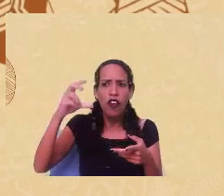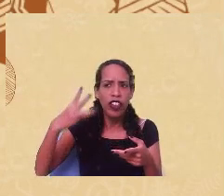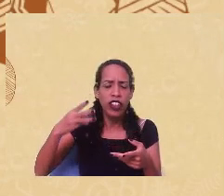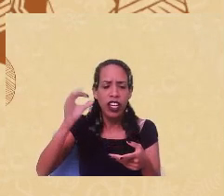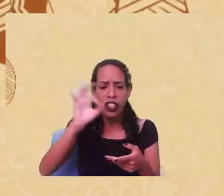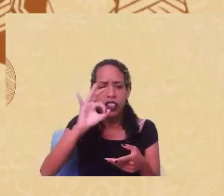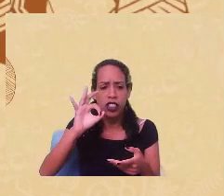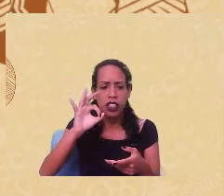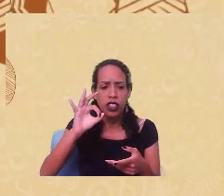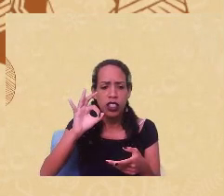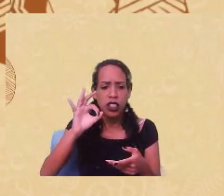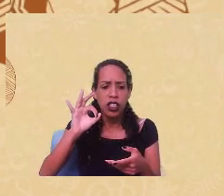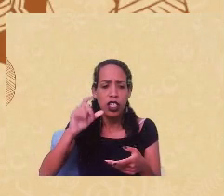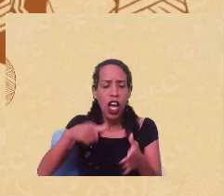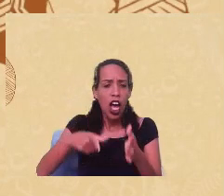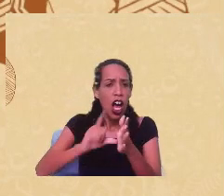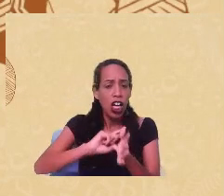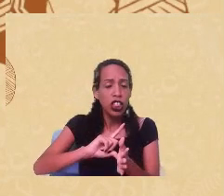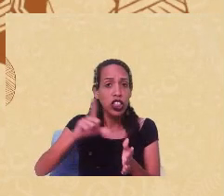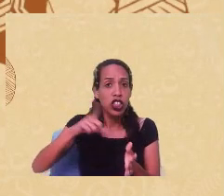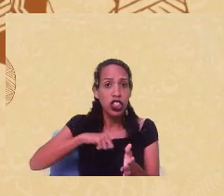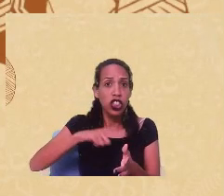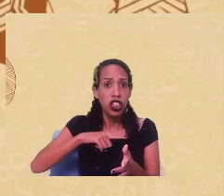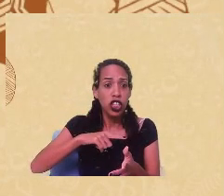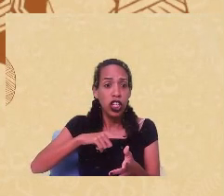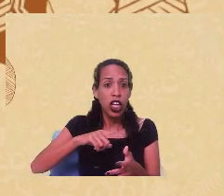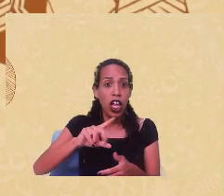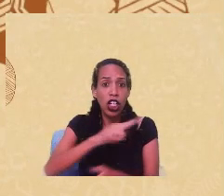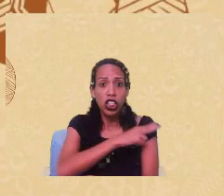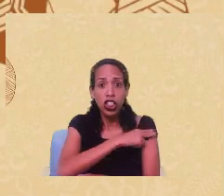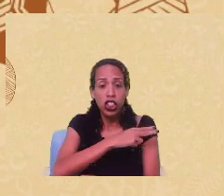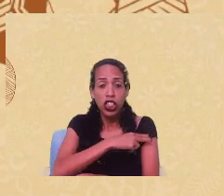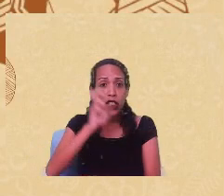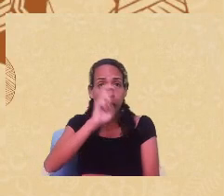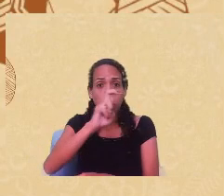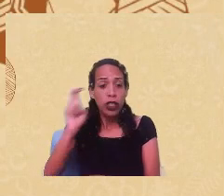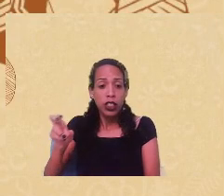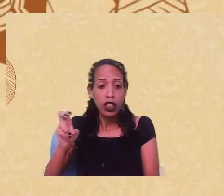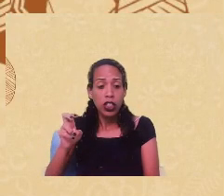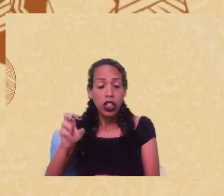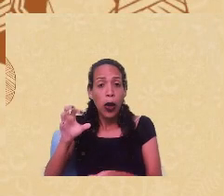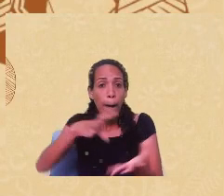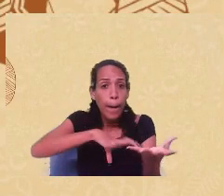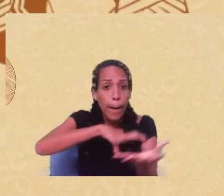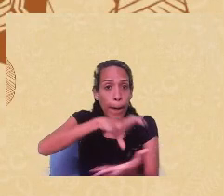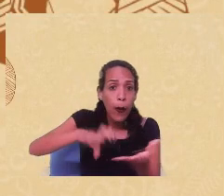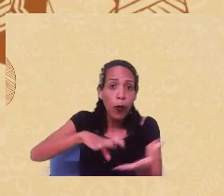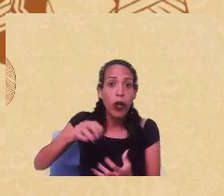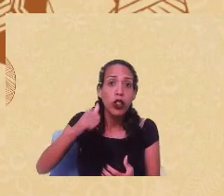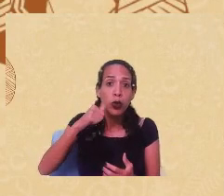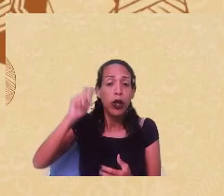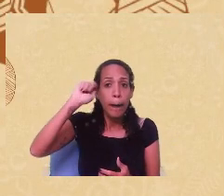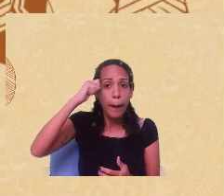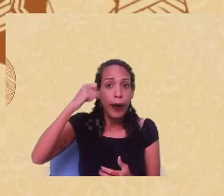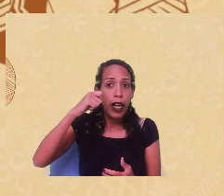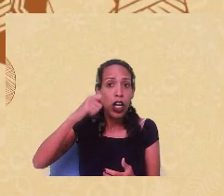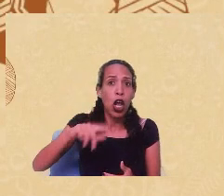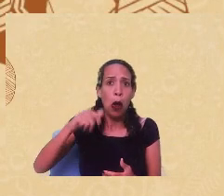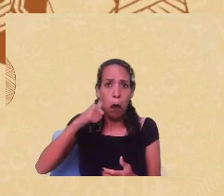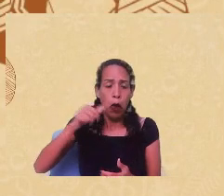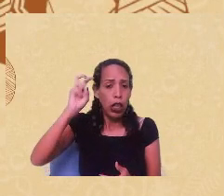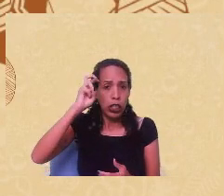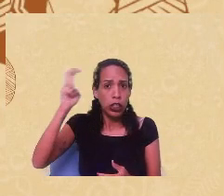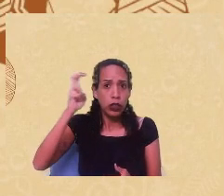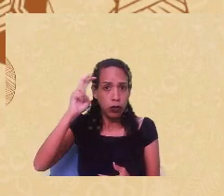internacionais, lideranças, 55 lideranças de movimento de mulheres negras, intelectuais, membros, representantes